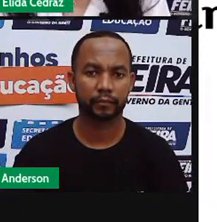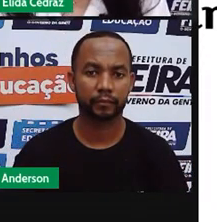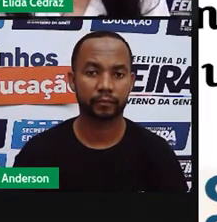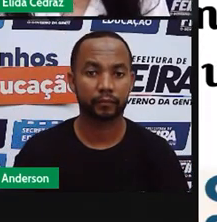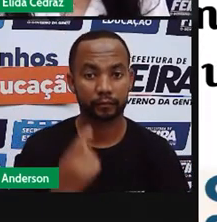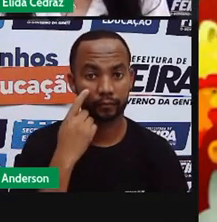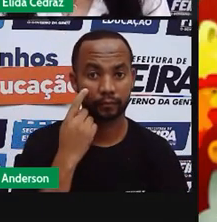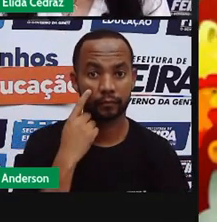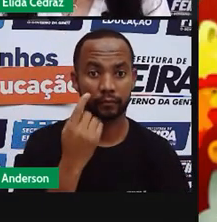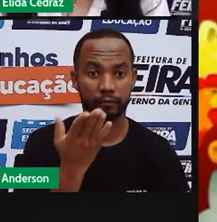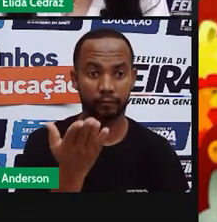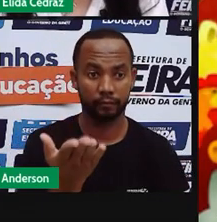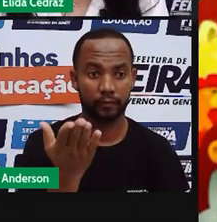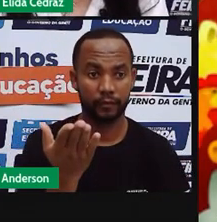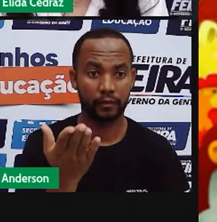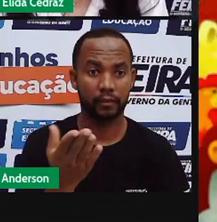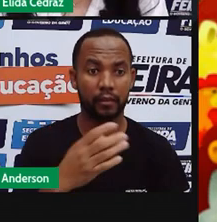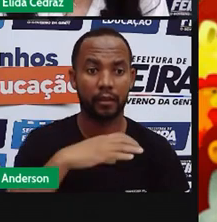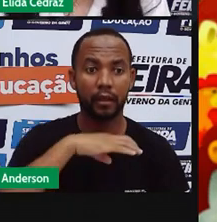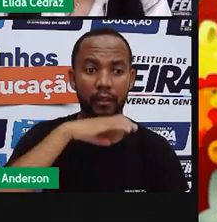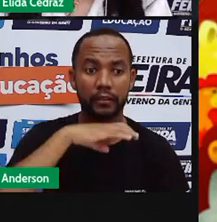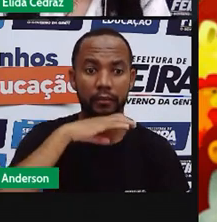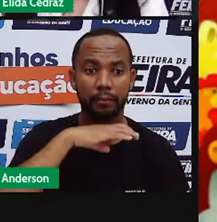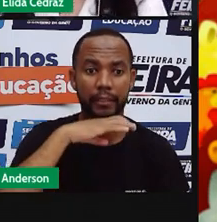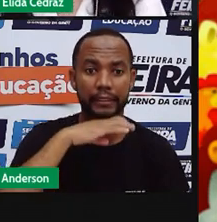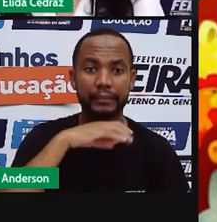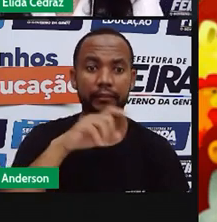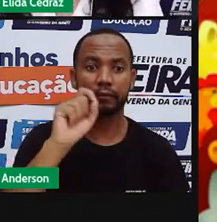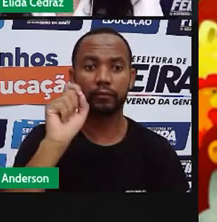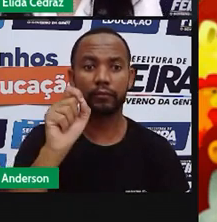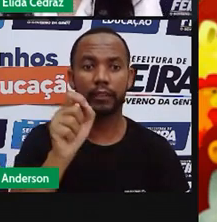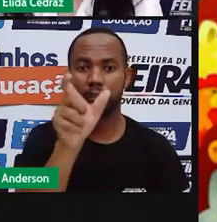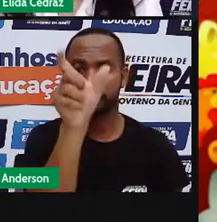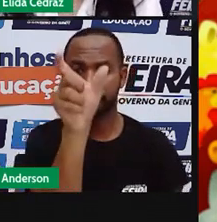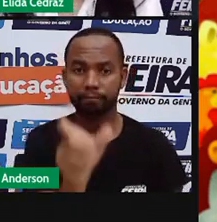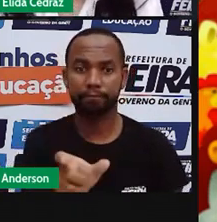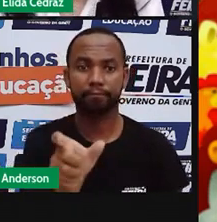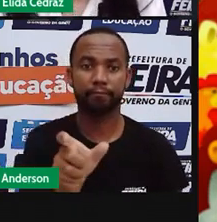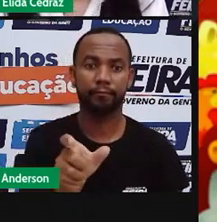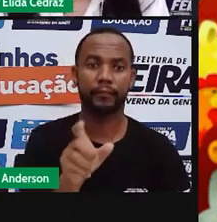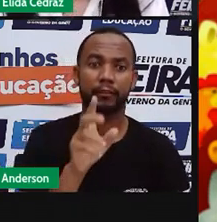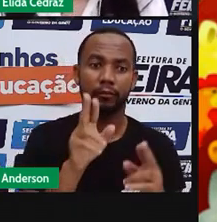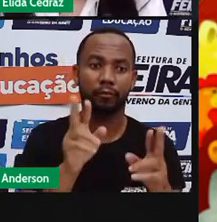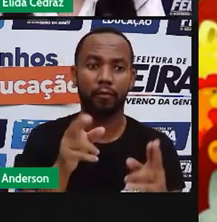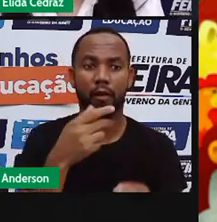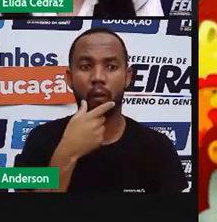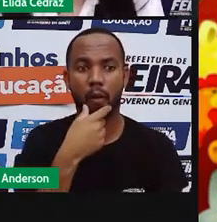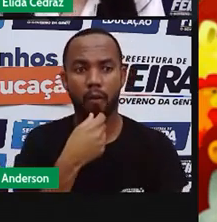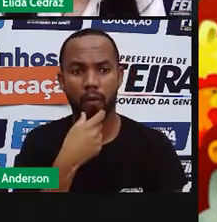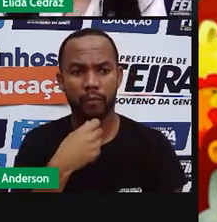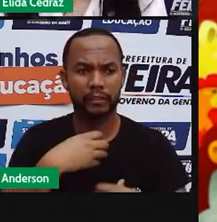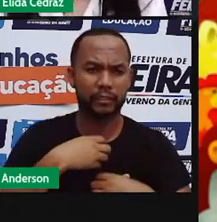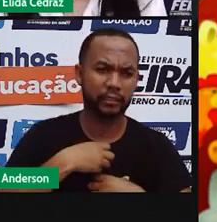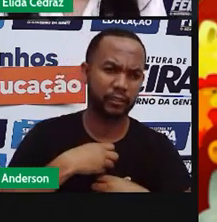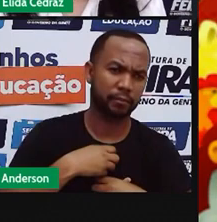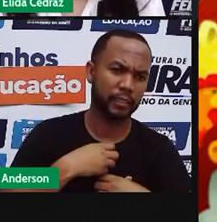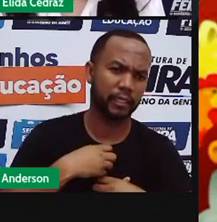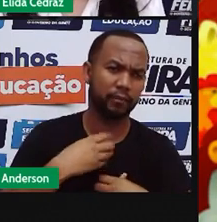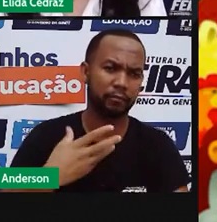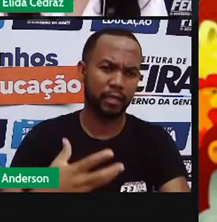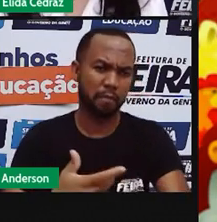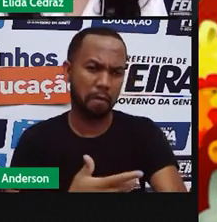Os animais são os personagens, que possuem características humanas, os sentimentos, as